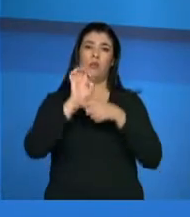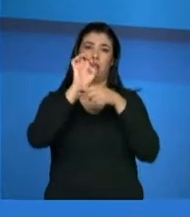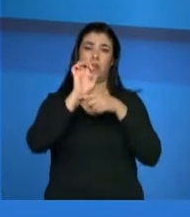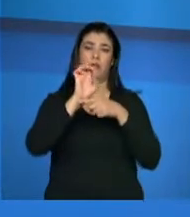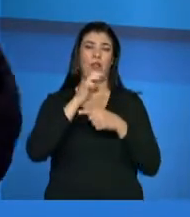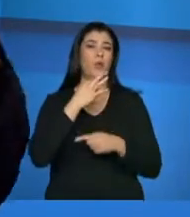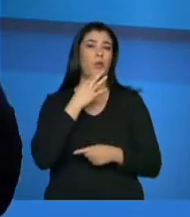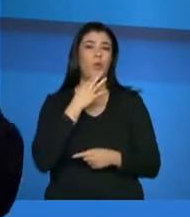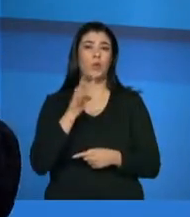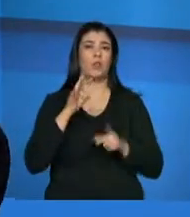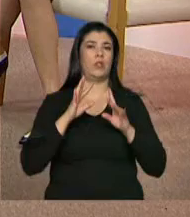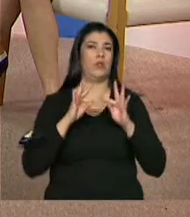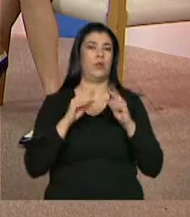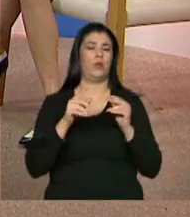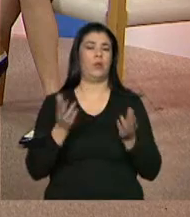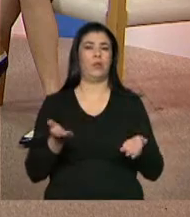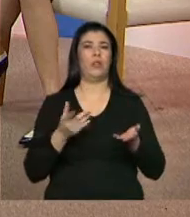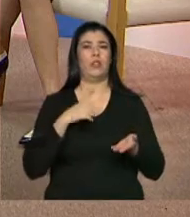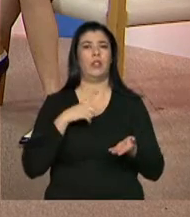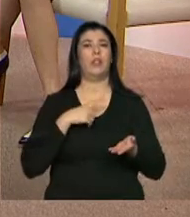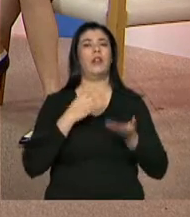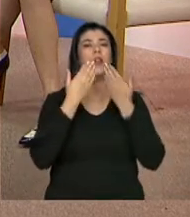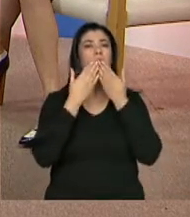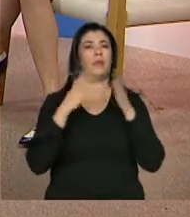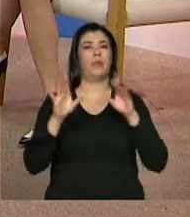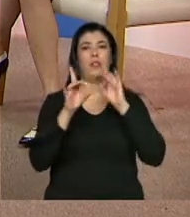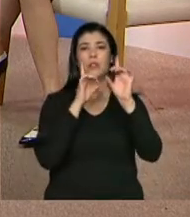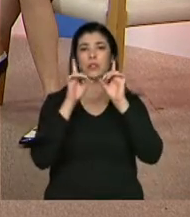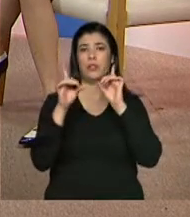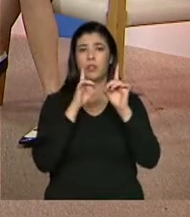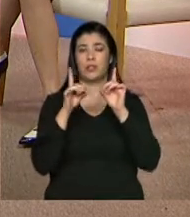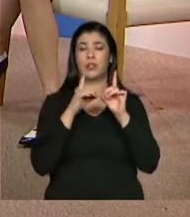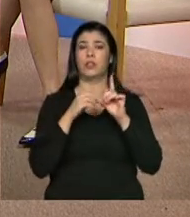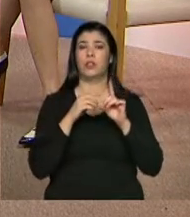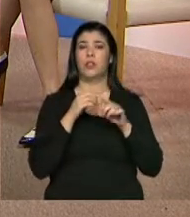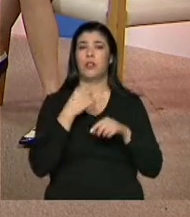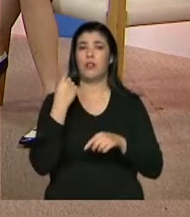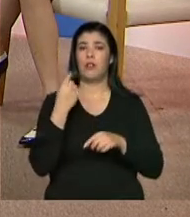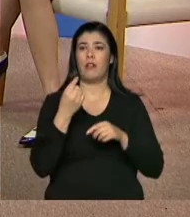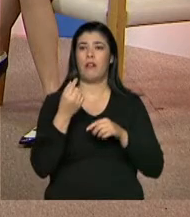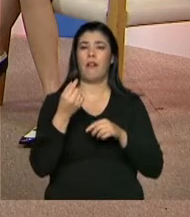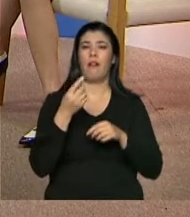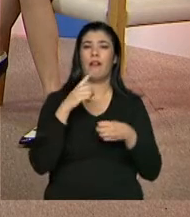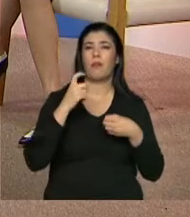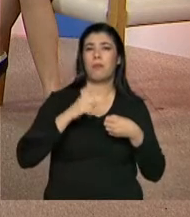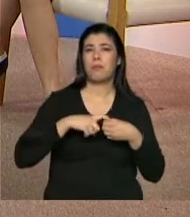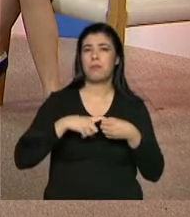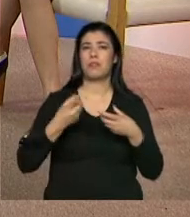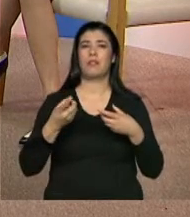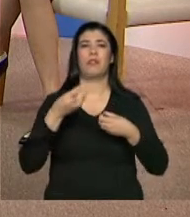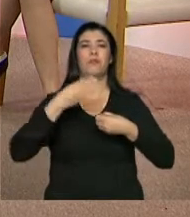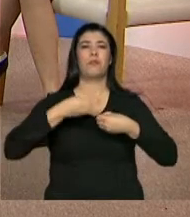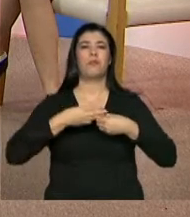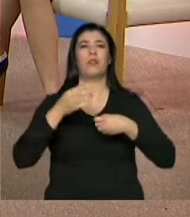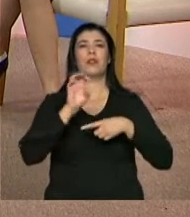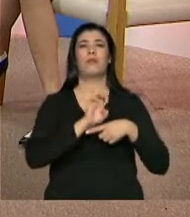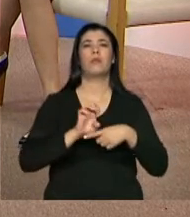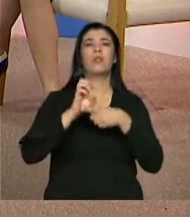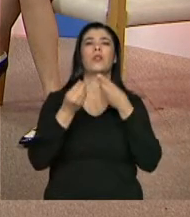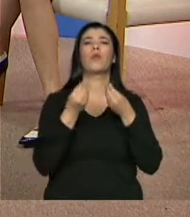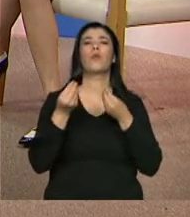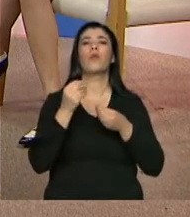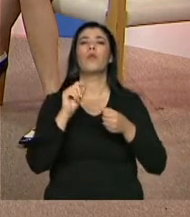todas. Hoje em dia, a gente tem aberto esse diálogo com os Estados e Municípios, até para conhecer quem é que está usando, como é que está fazendo, até para